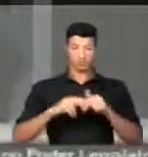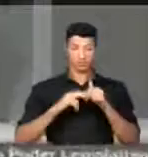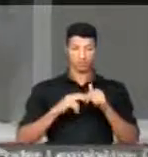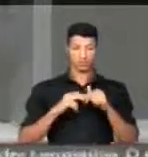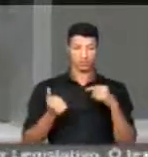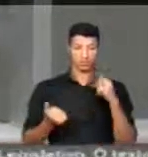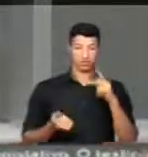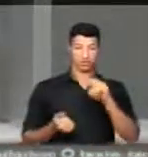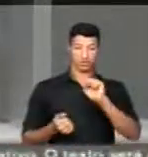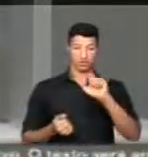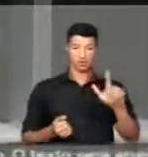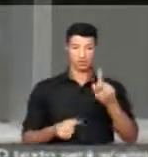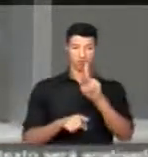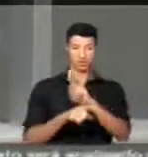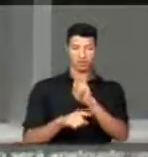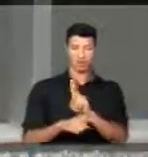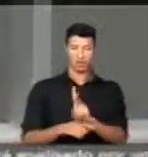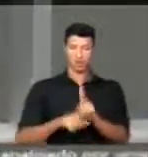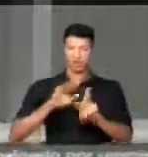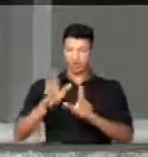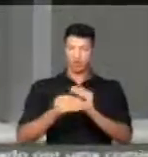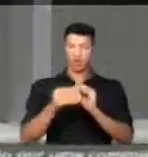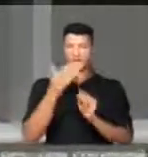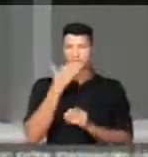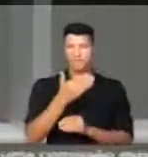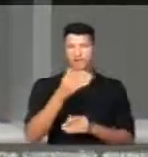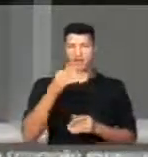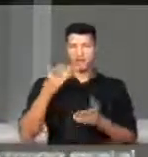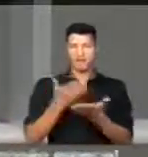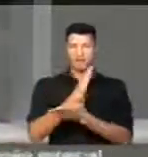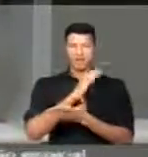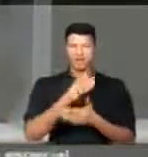isso, o pessoal defende essa emenda e pede a sua aprovação. Obrigado.